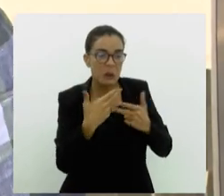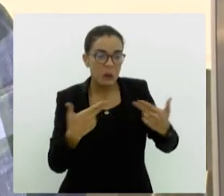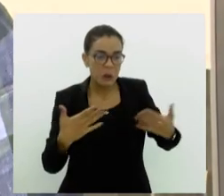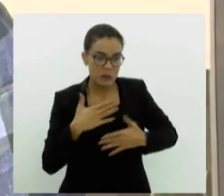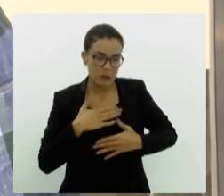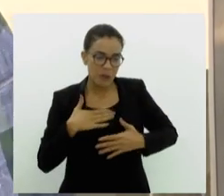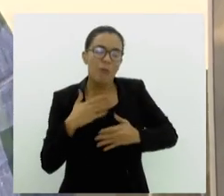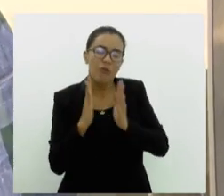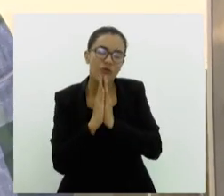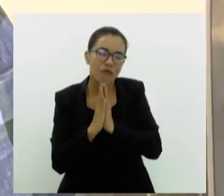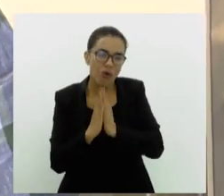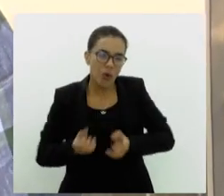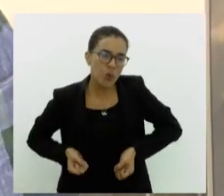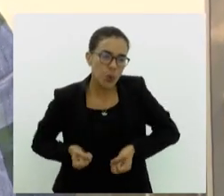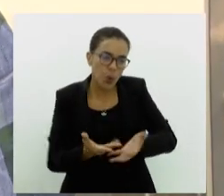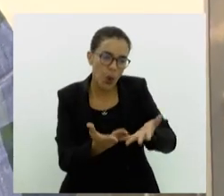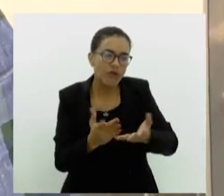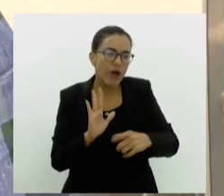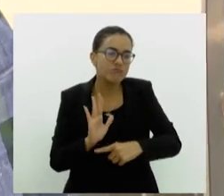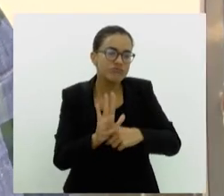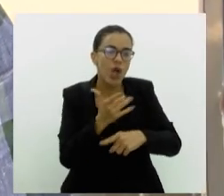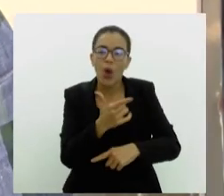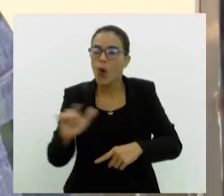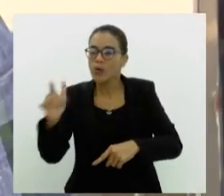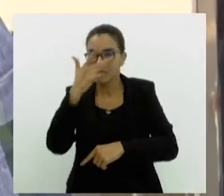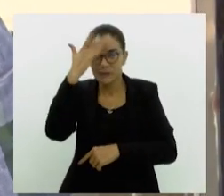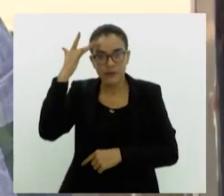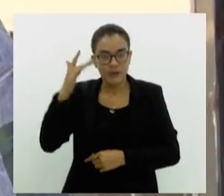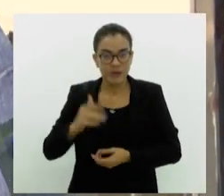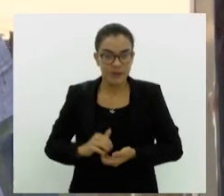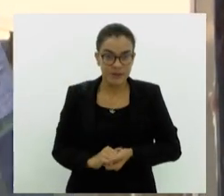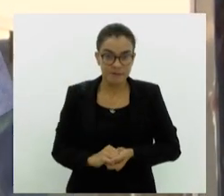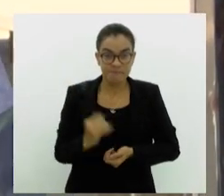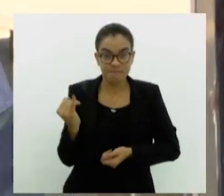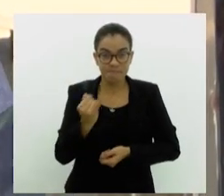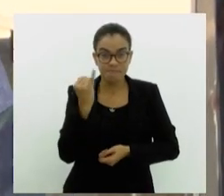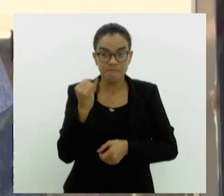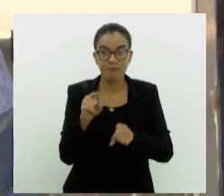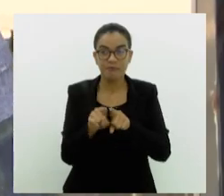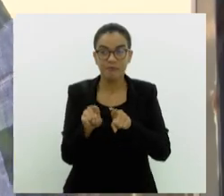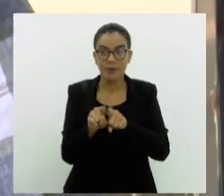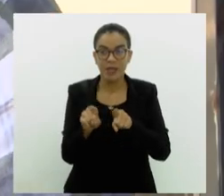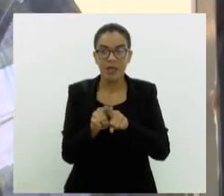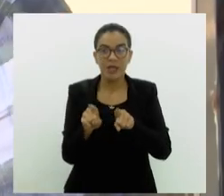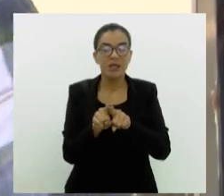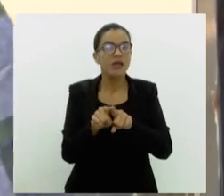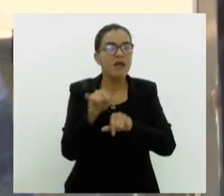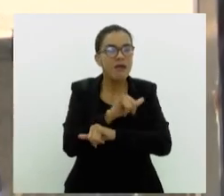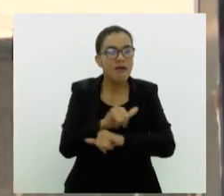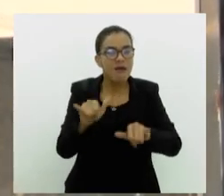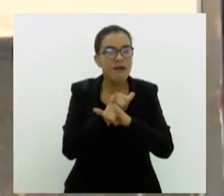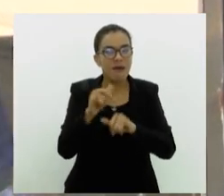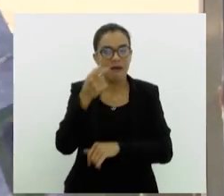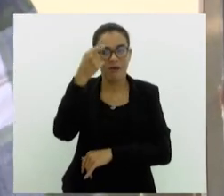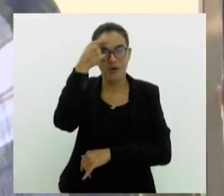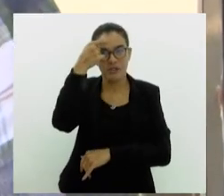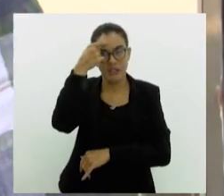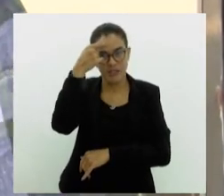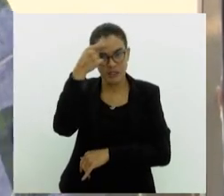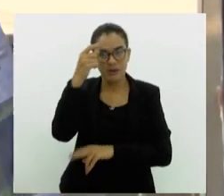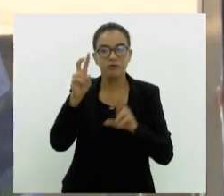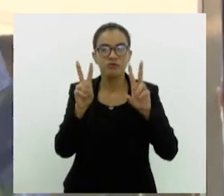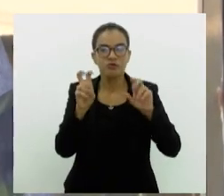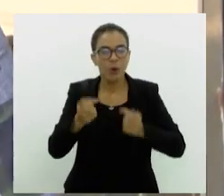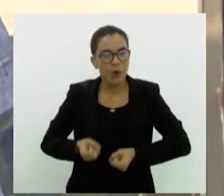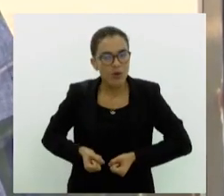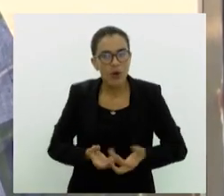favor, doe meus órgãos, porque certamente vai estar ajudando muitas pessoas. E a importância de realizar essas campanhas de conscientização sobre a doação